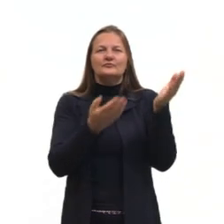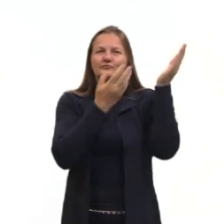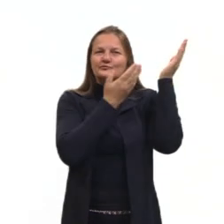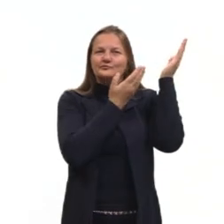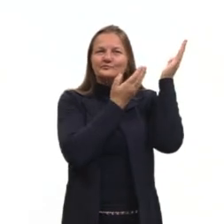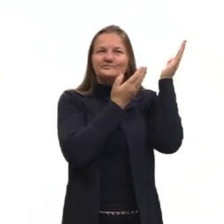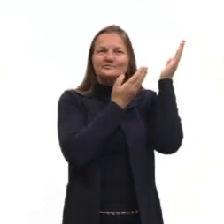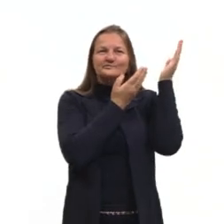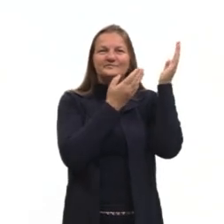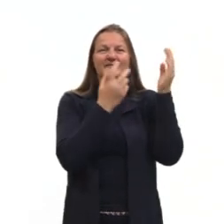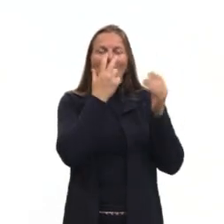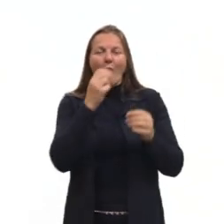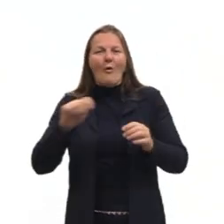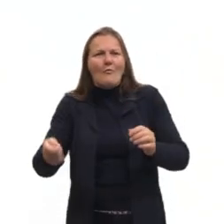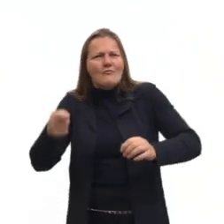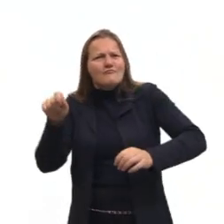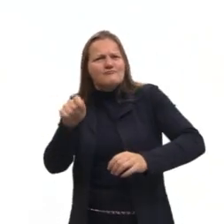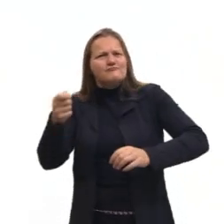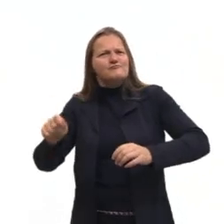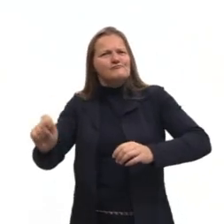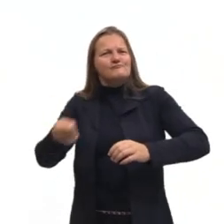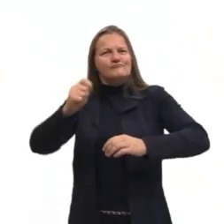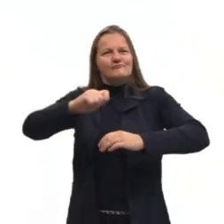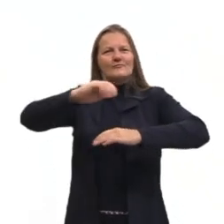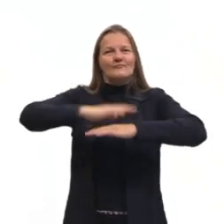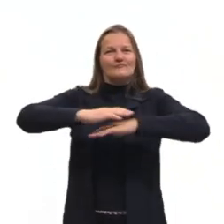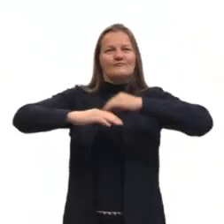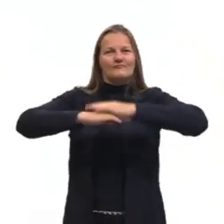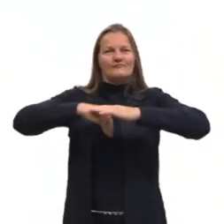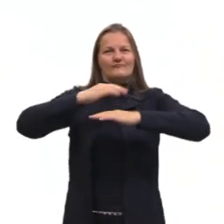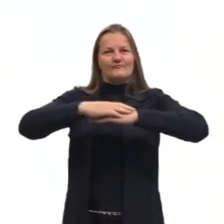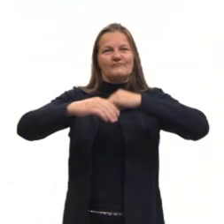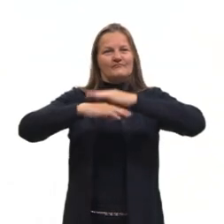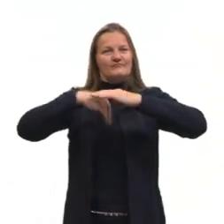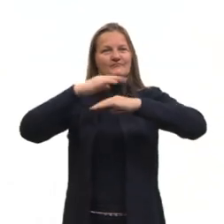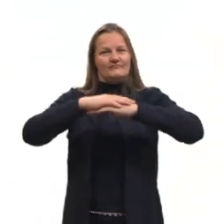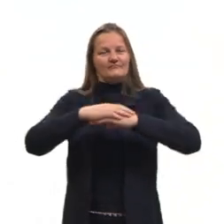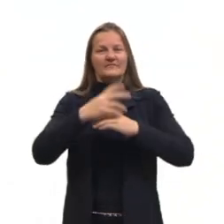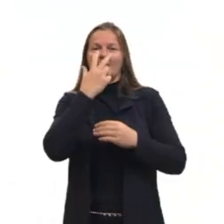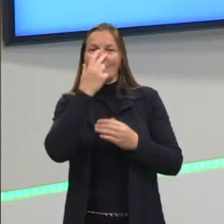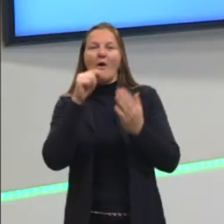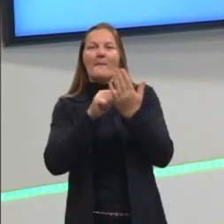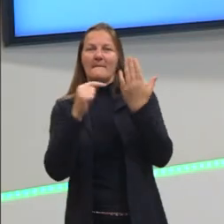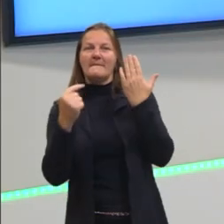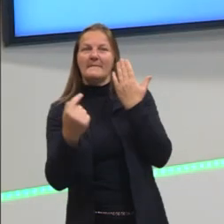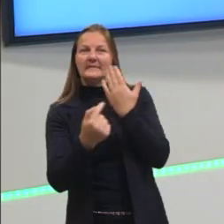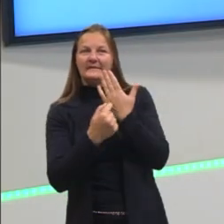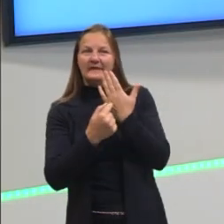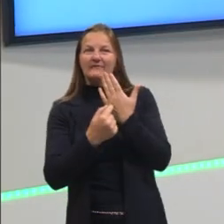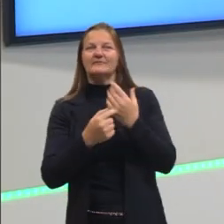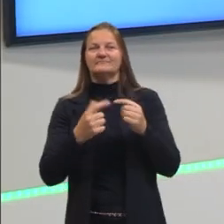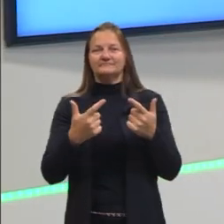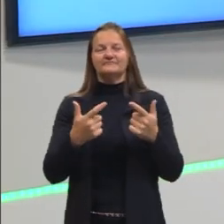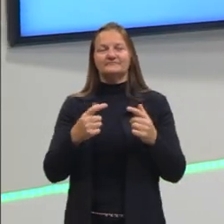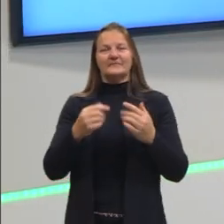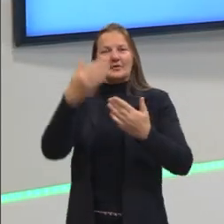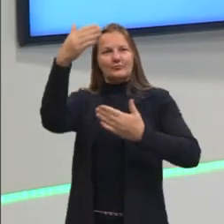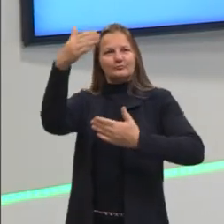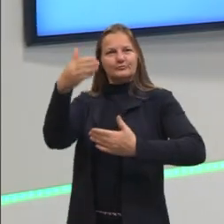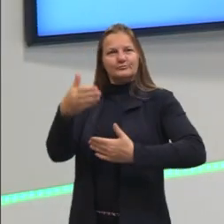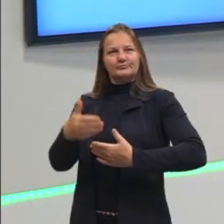o pedreiro colocando os tijolinhos para montar uma estrutura maior, uma parede, por exemplo.